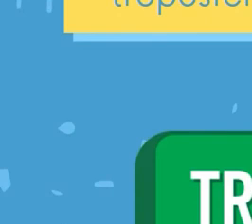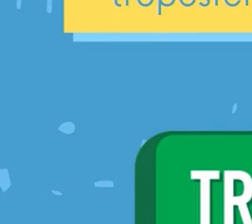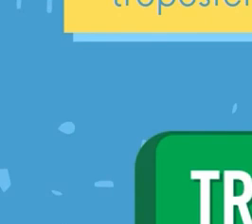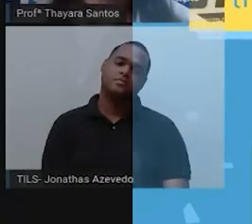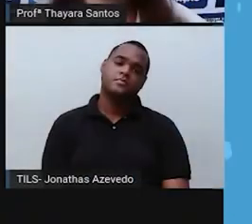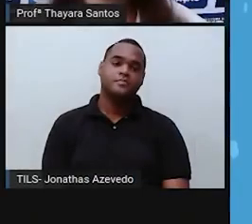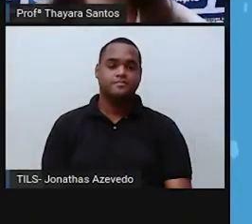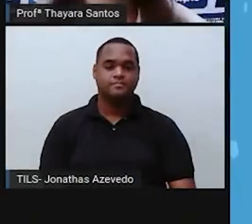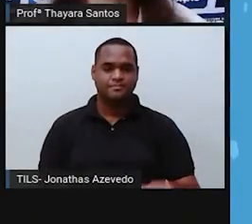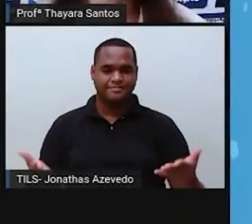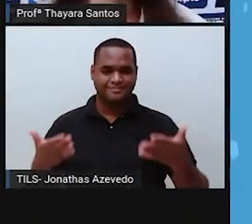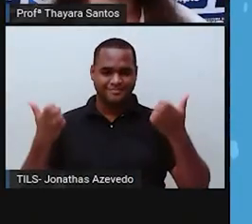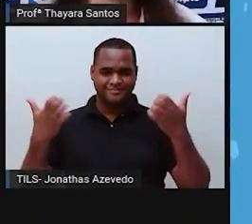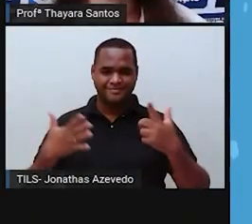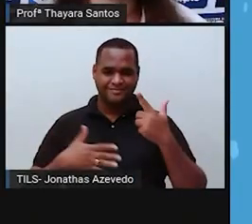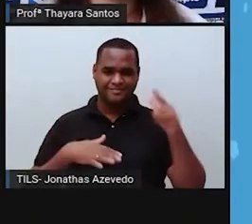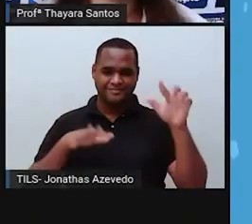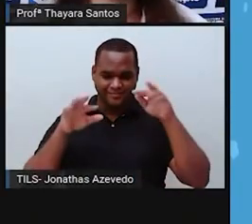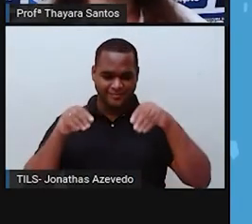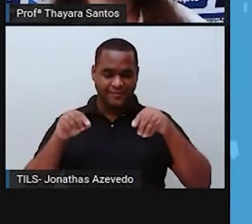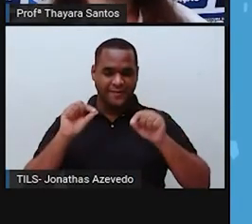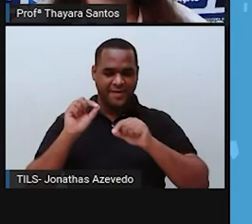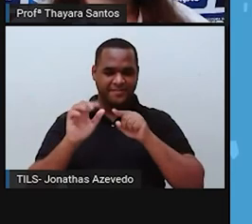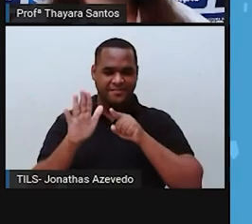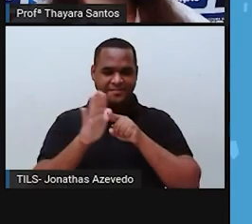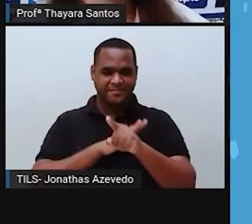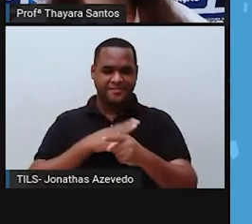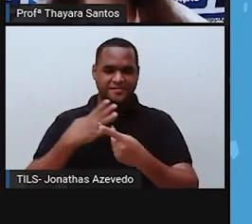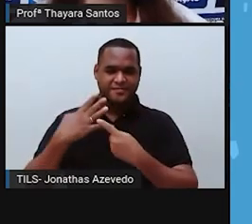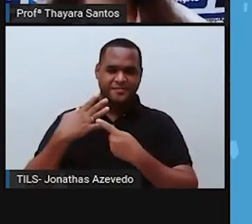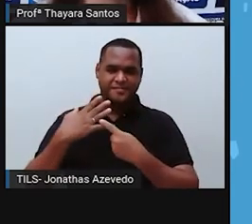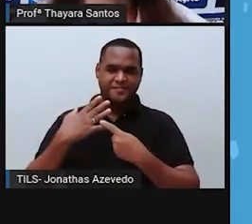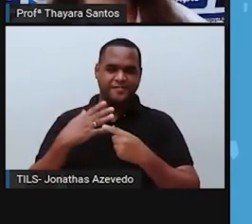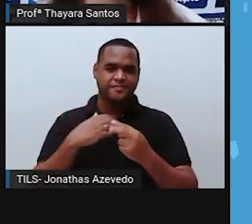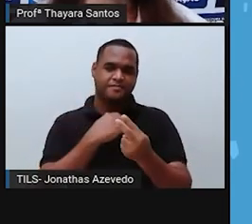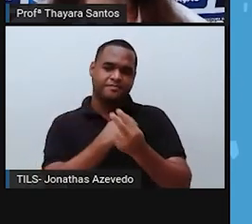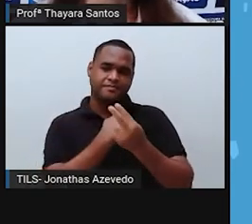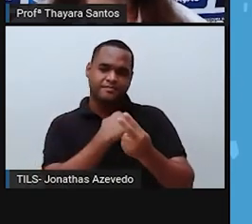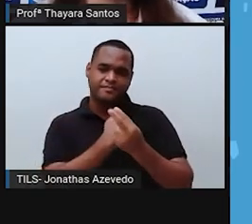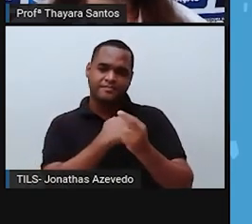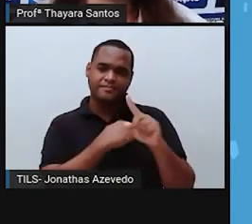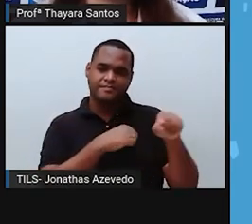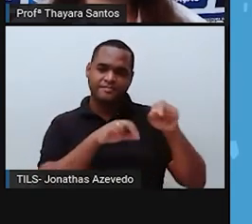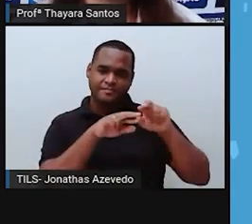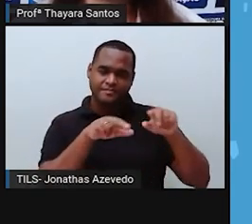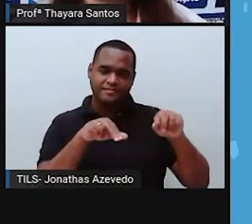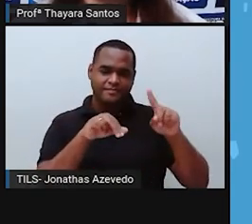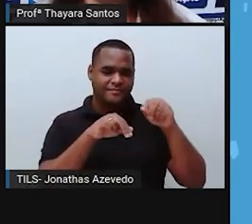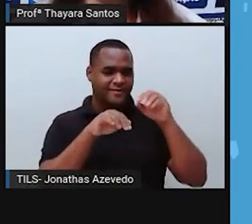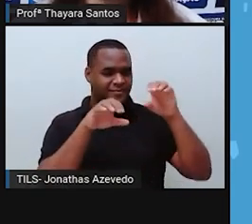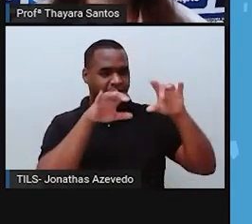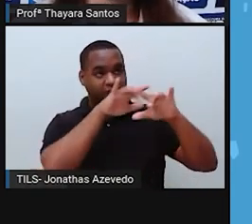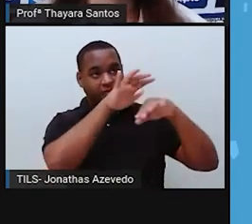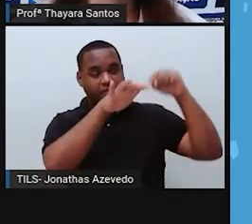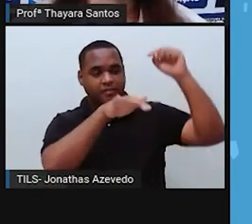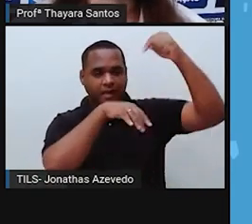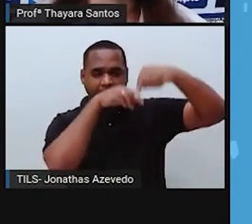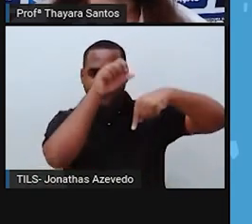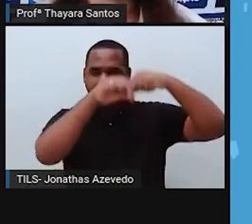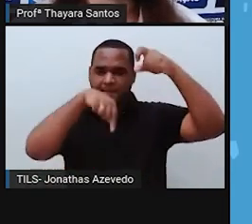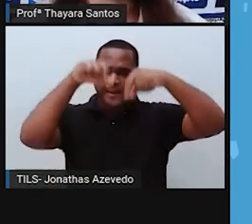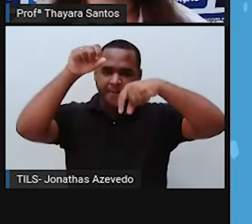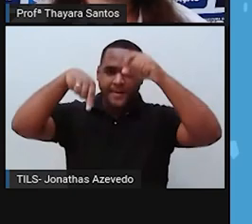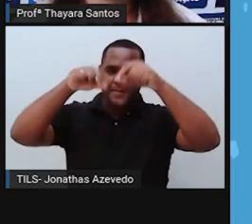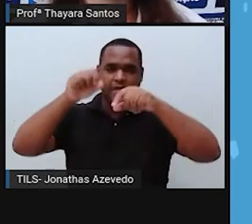E agora a gente vai para a última pergunta. Proteção contra o impacto de outros corpos celestes na Terra é uma das